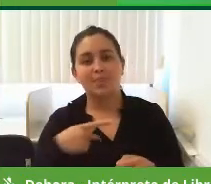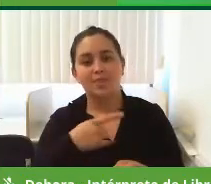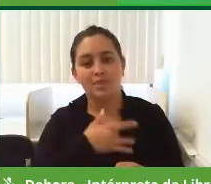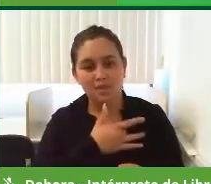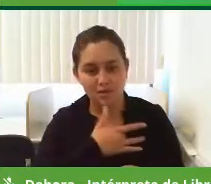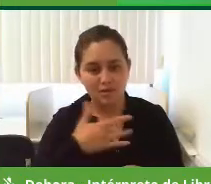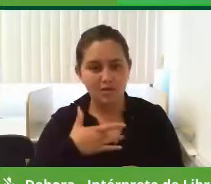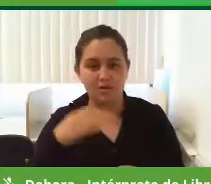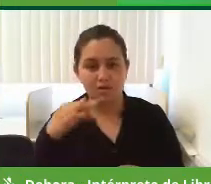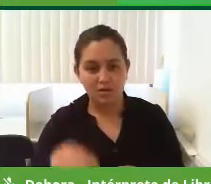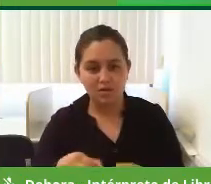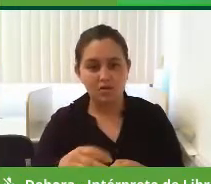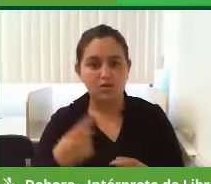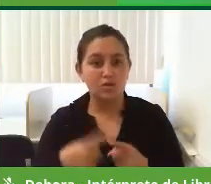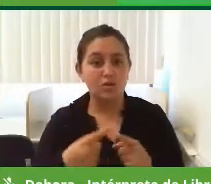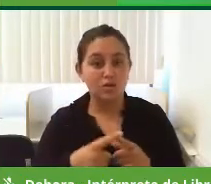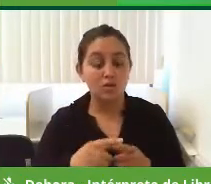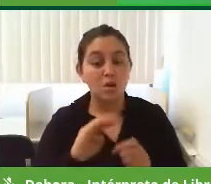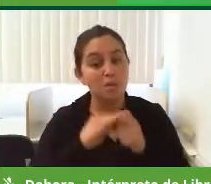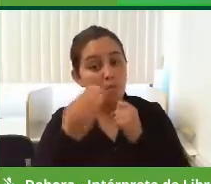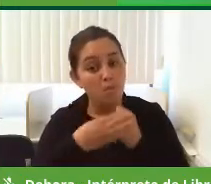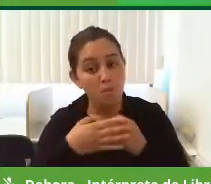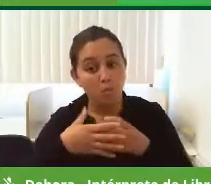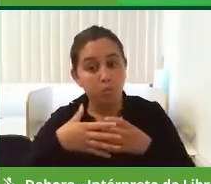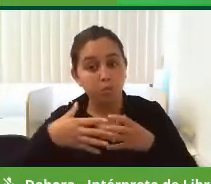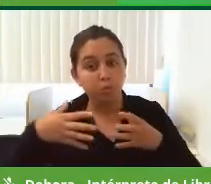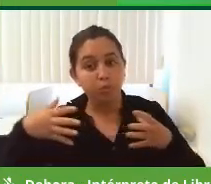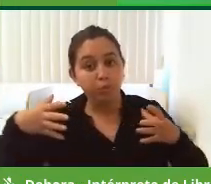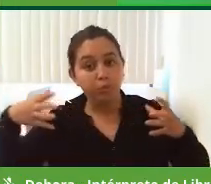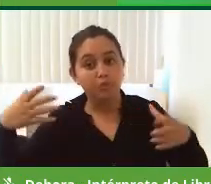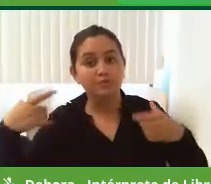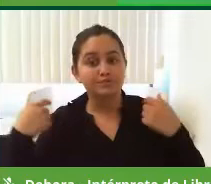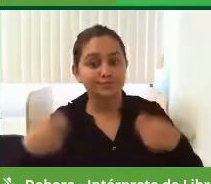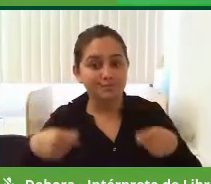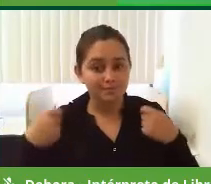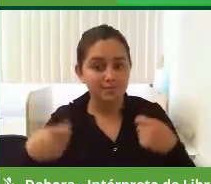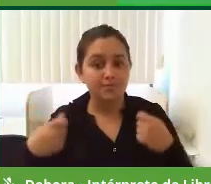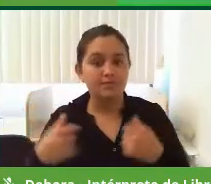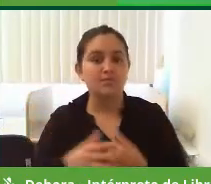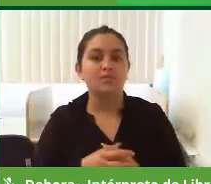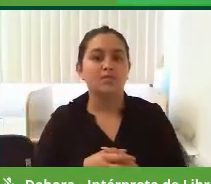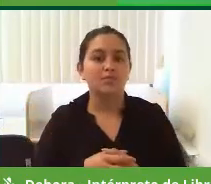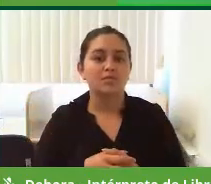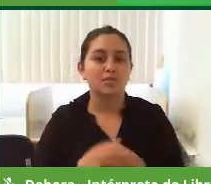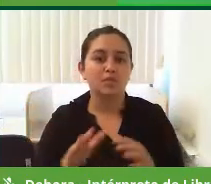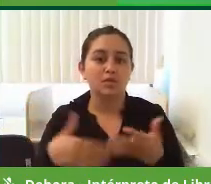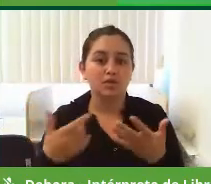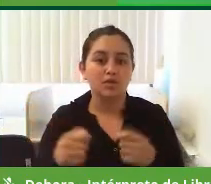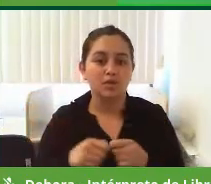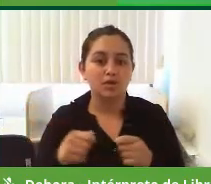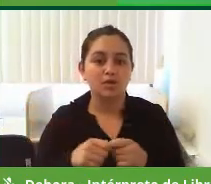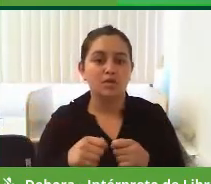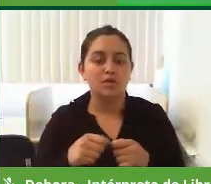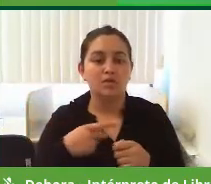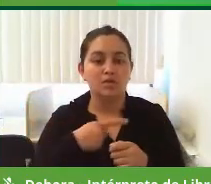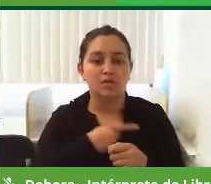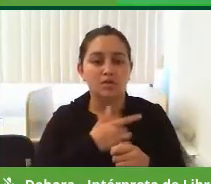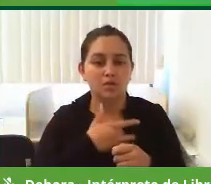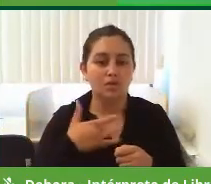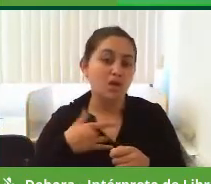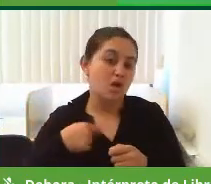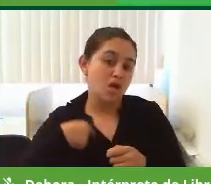específico para a Xeram, porque é um bairro grande, um bairro que precisa que alguém faça um posto de saúde lá, porque eu lembro